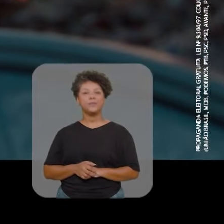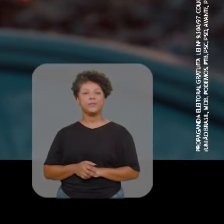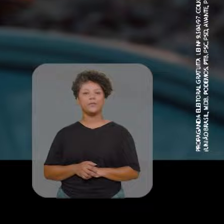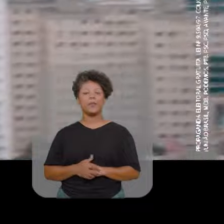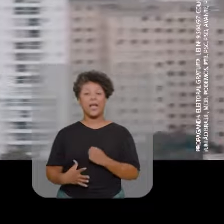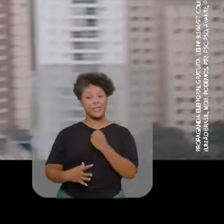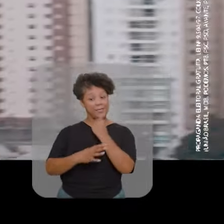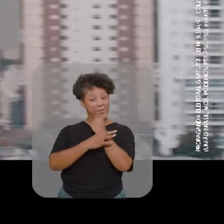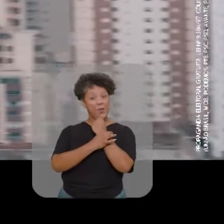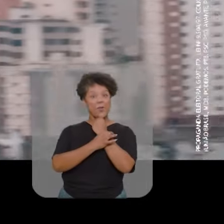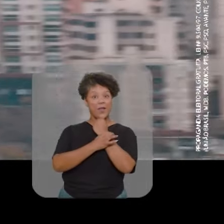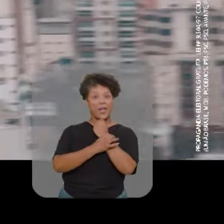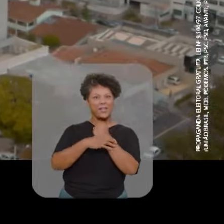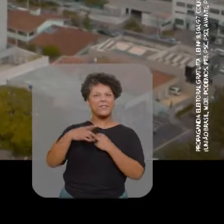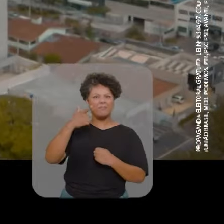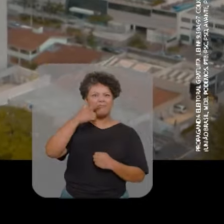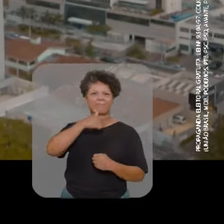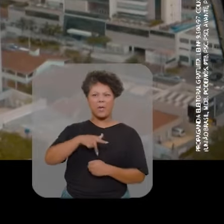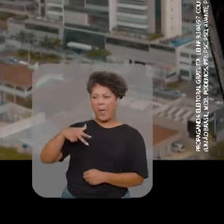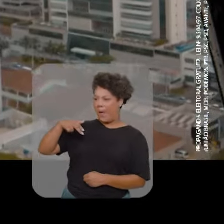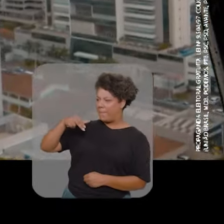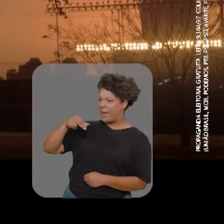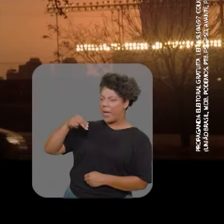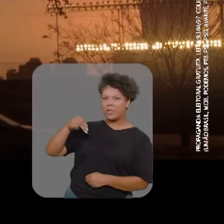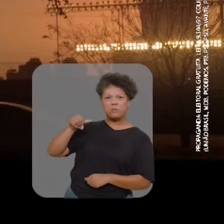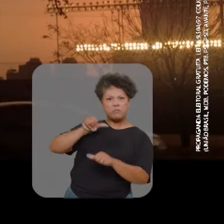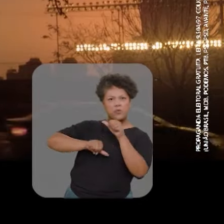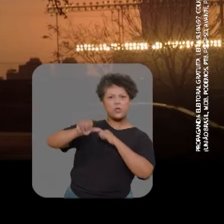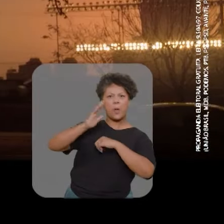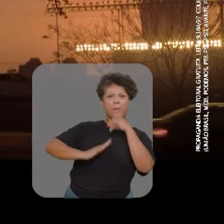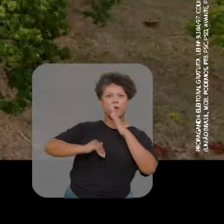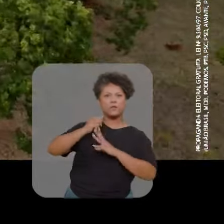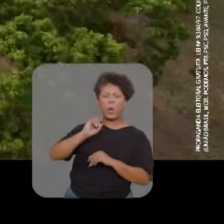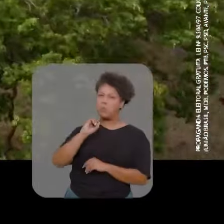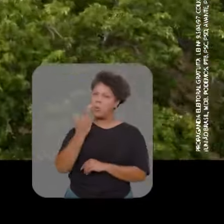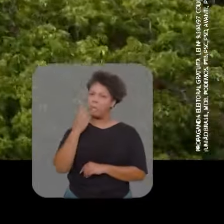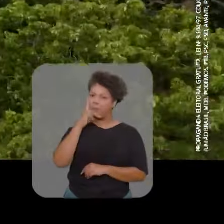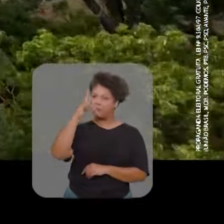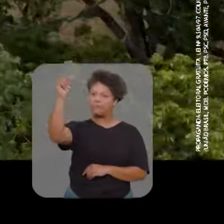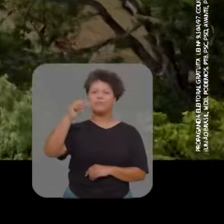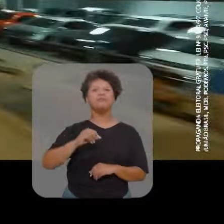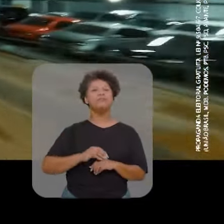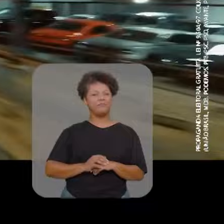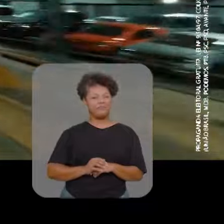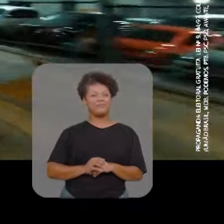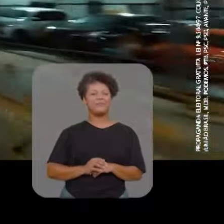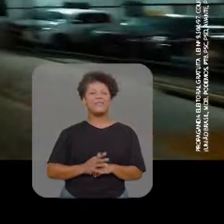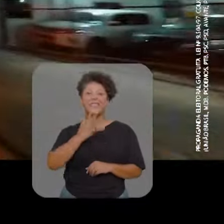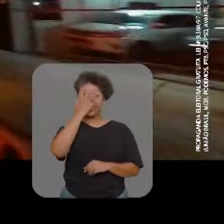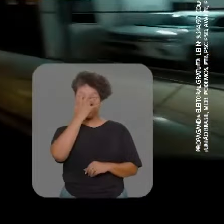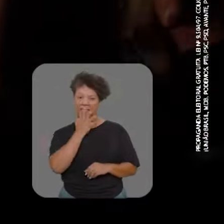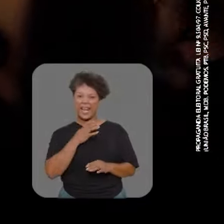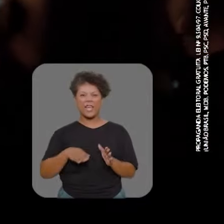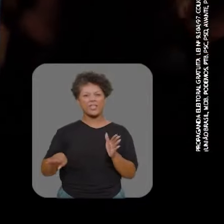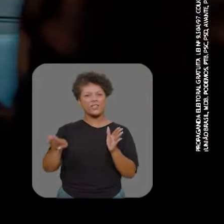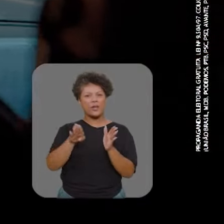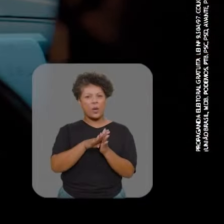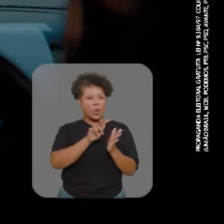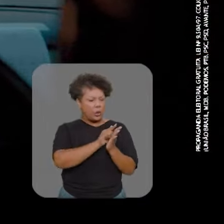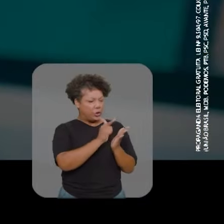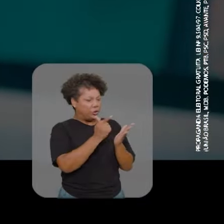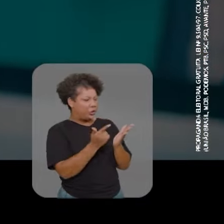A segurança chegou e os bandidos mudaram de profissão ou saíram do Estado. A seriedade chegou